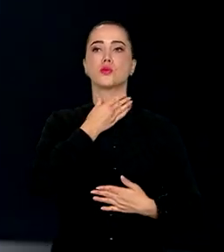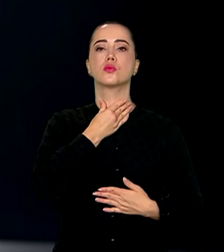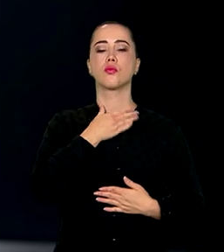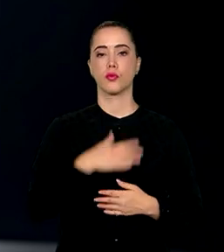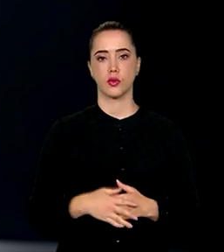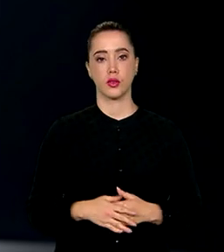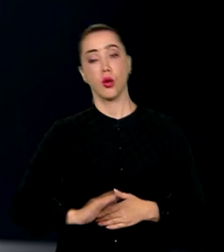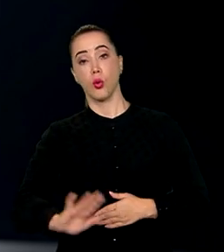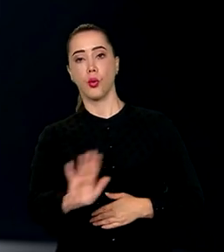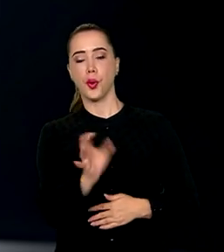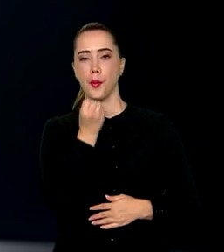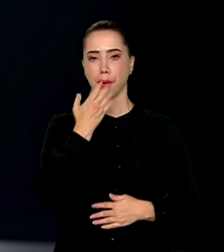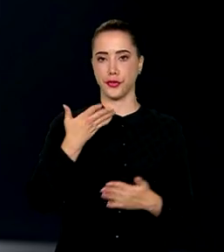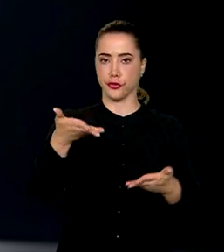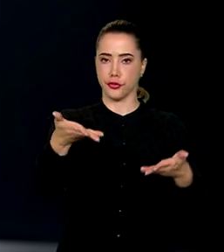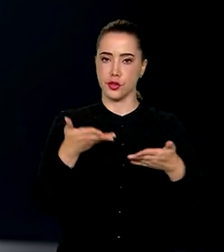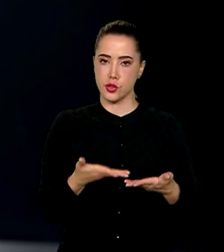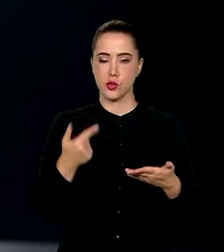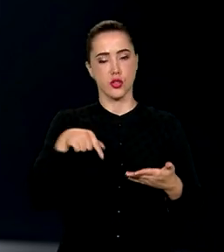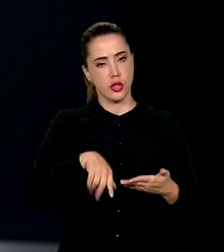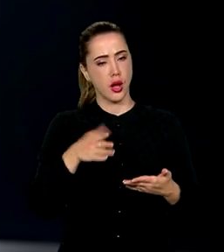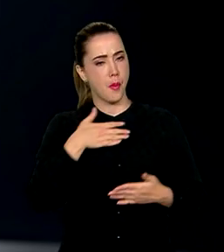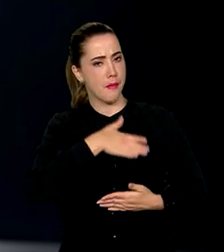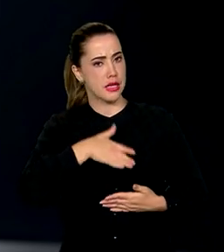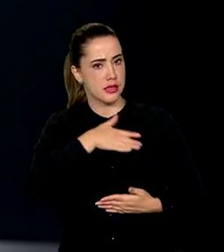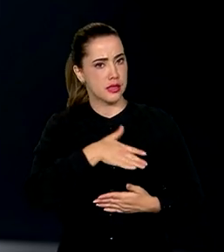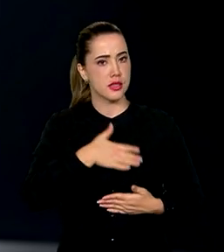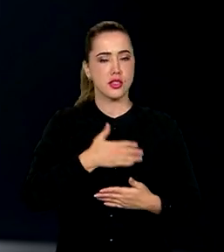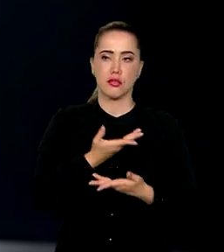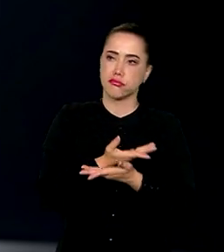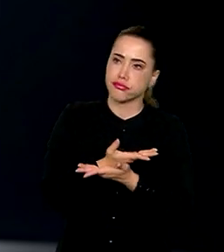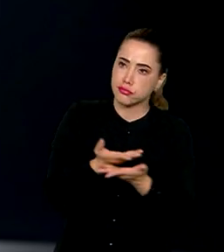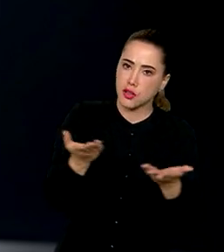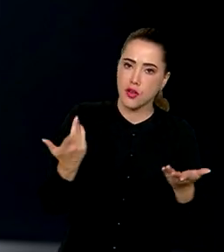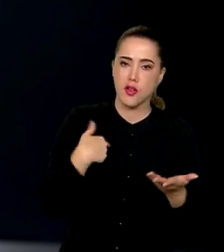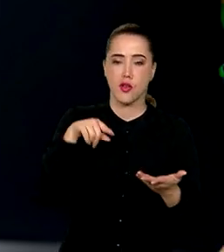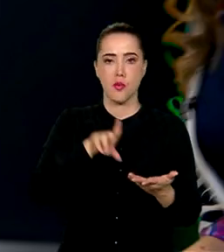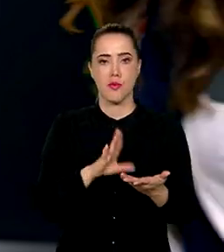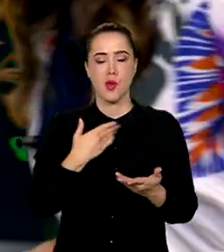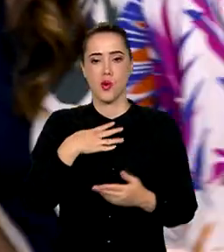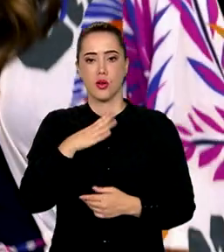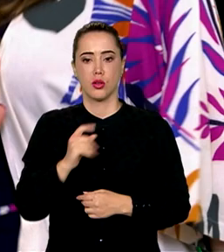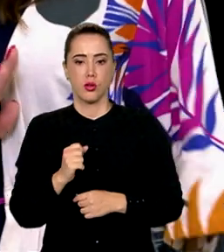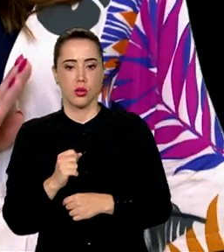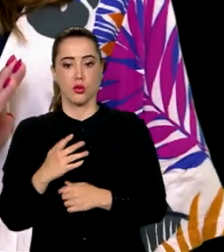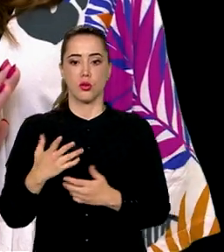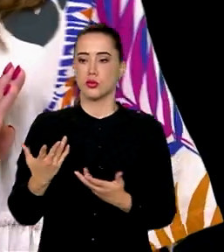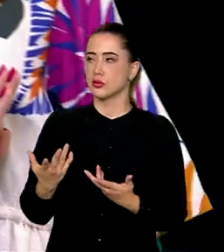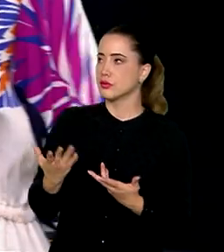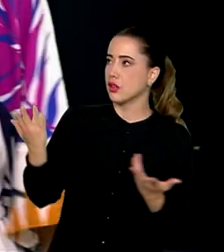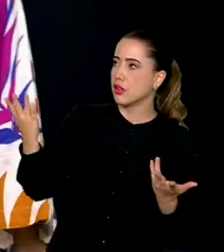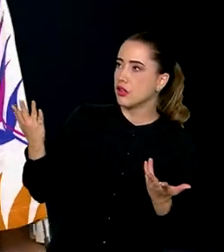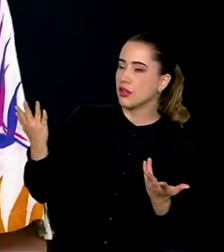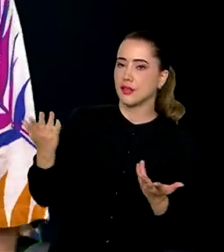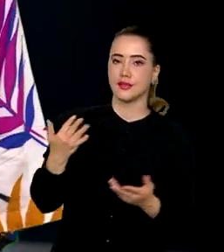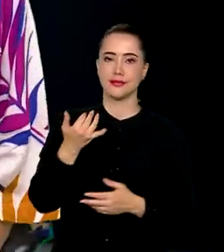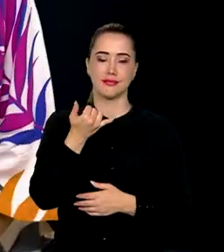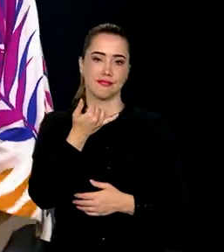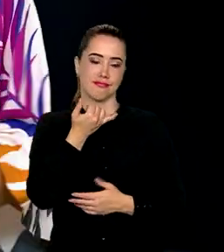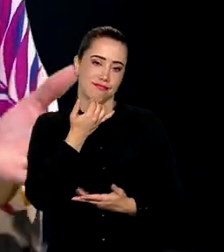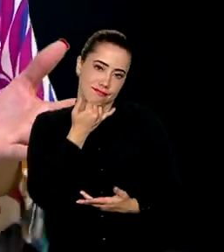Olá, sejam todos bem-vindos. Será um prazer transmitir um pouco do meu conhecimento. Ops, desculpa aí.